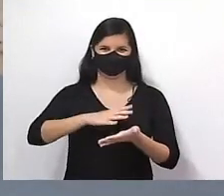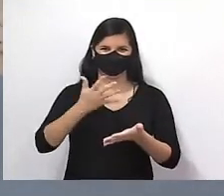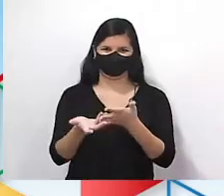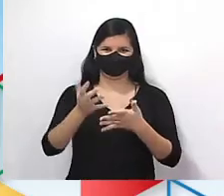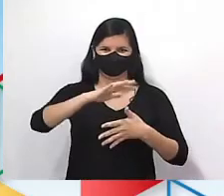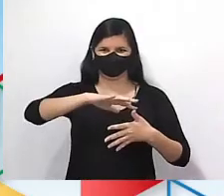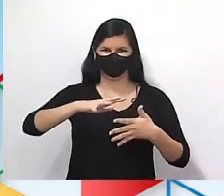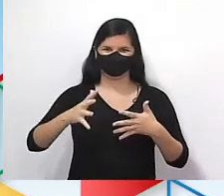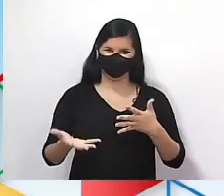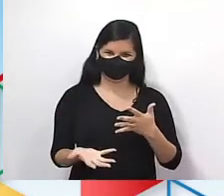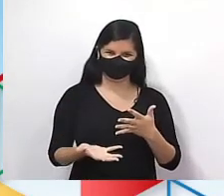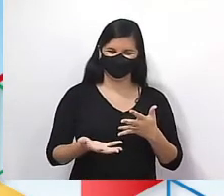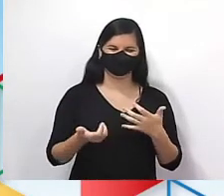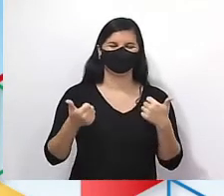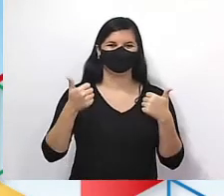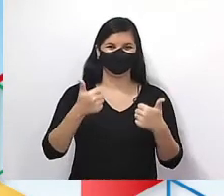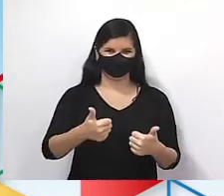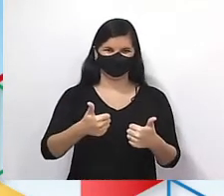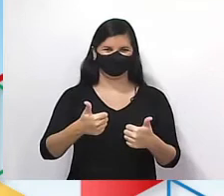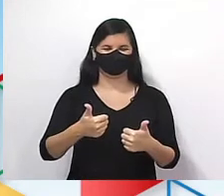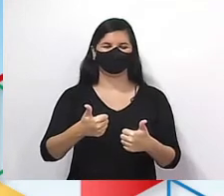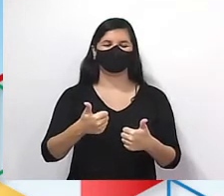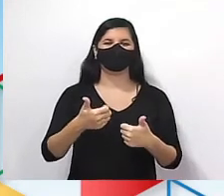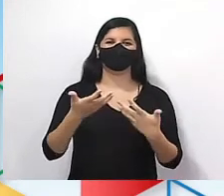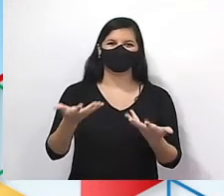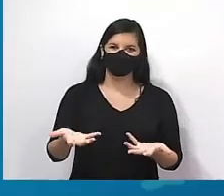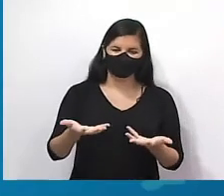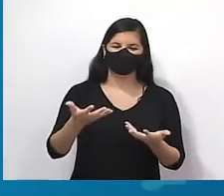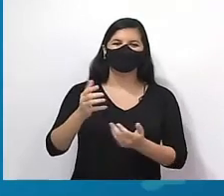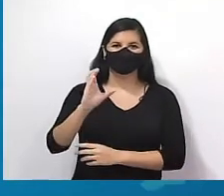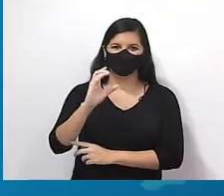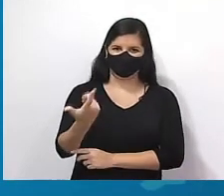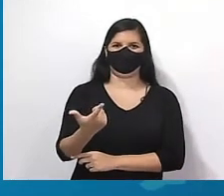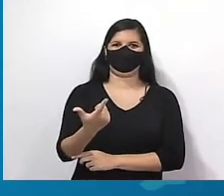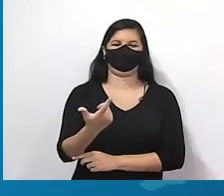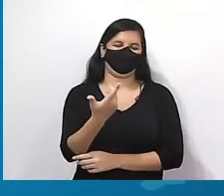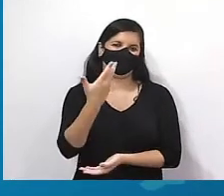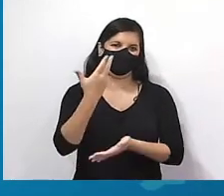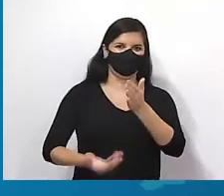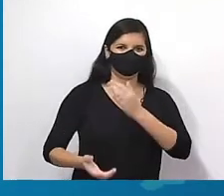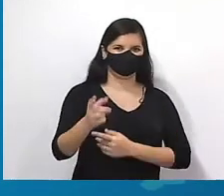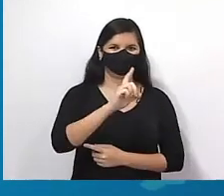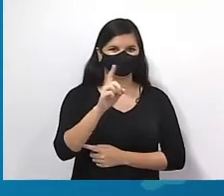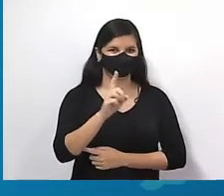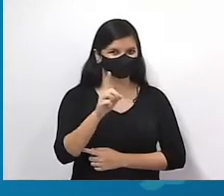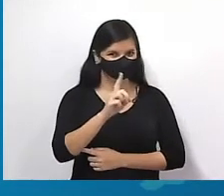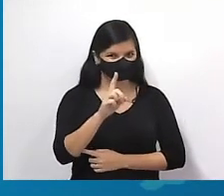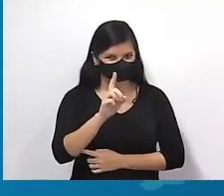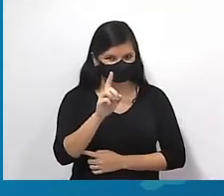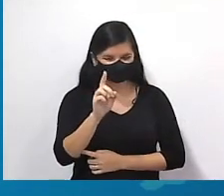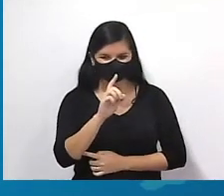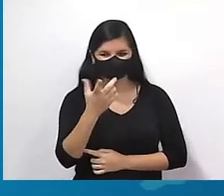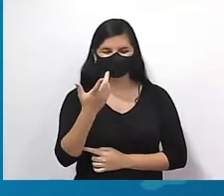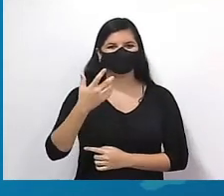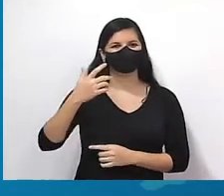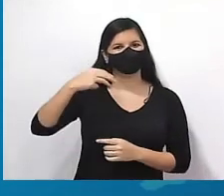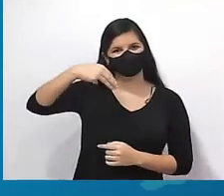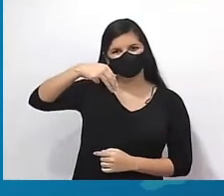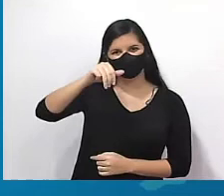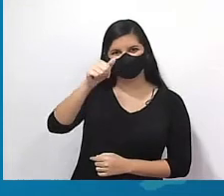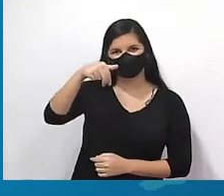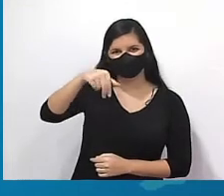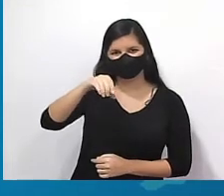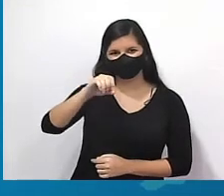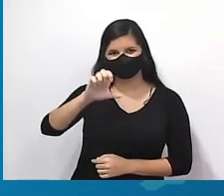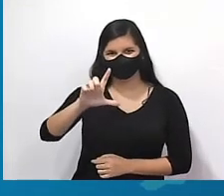fazendo a transcrição já no ato e, claro, sem perder nenhuma oportunidade, Manoel é o nosso parceiro de